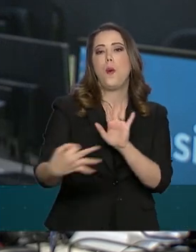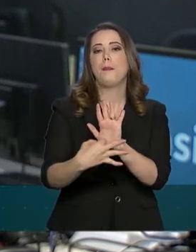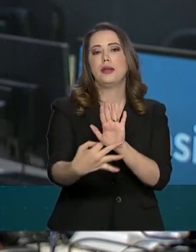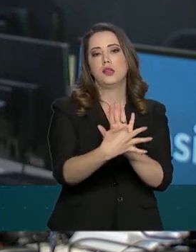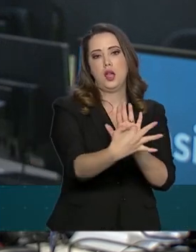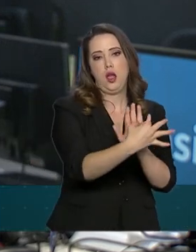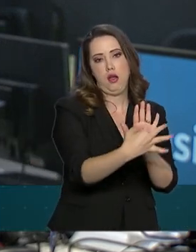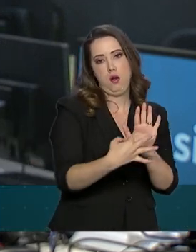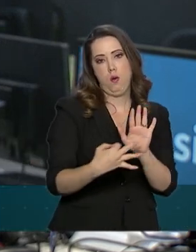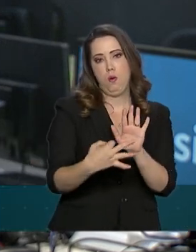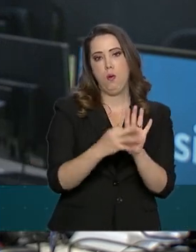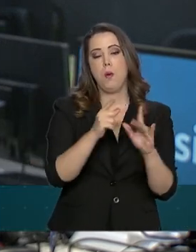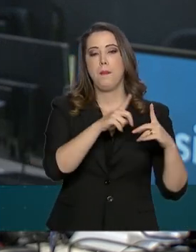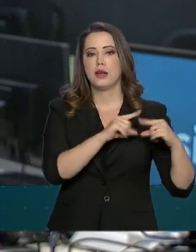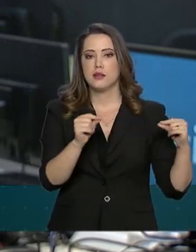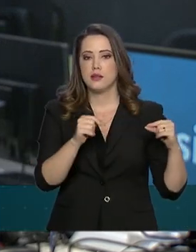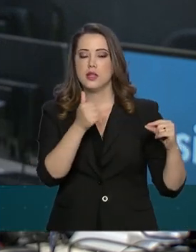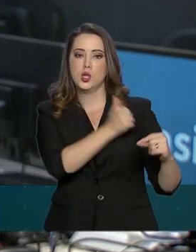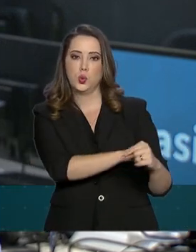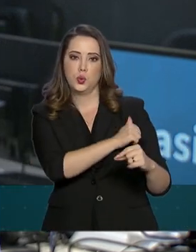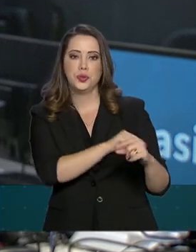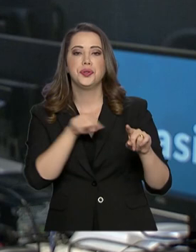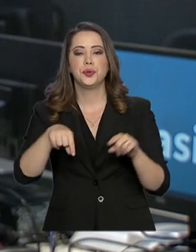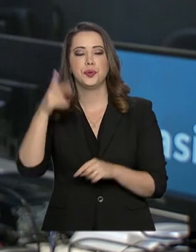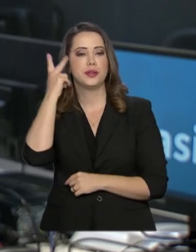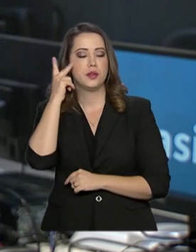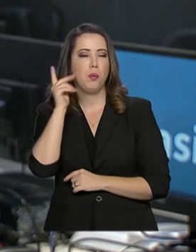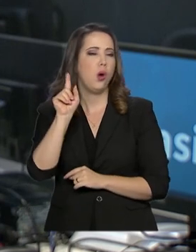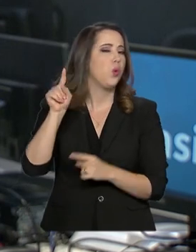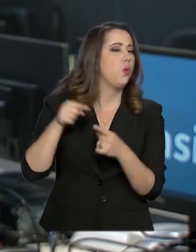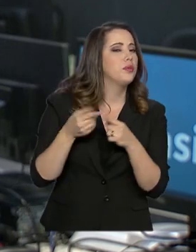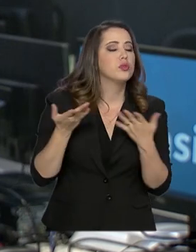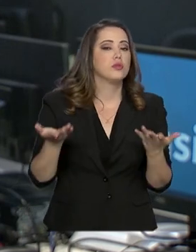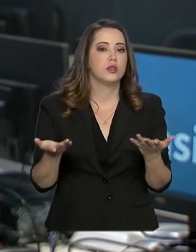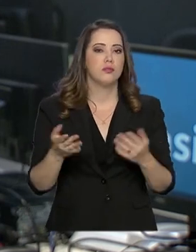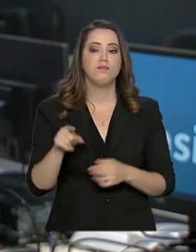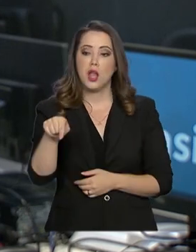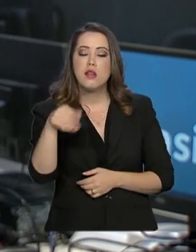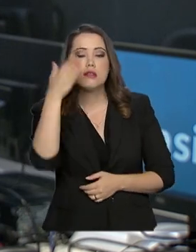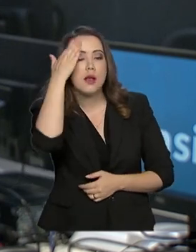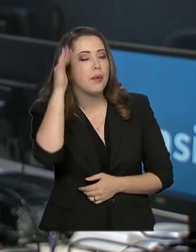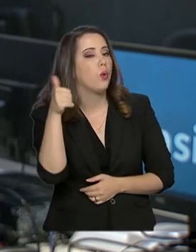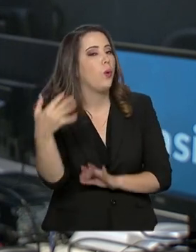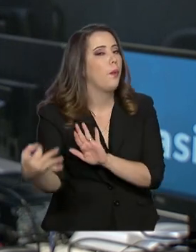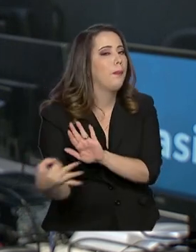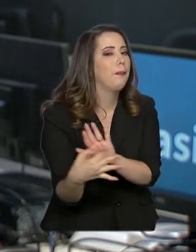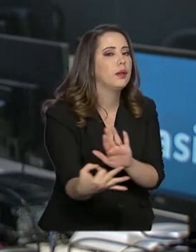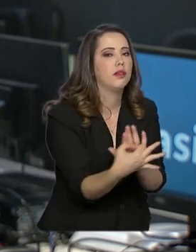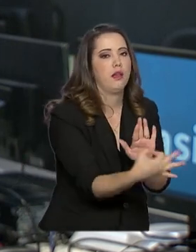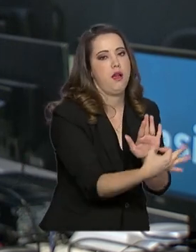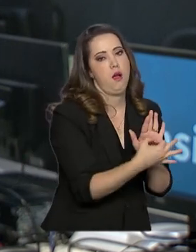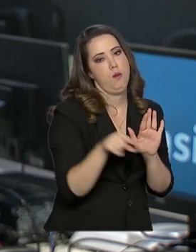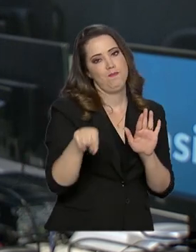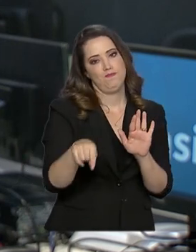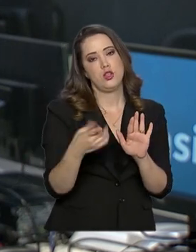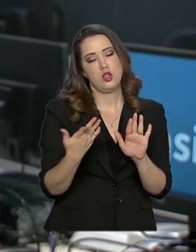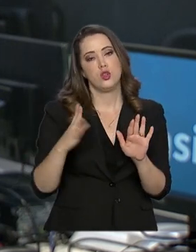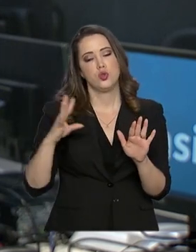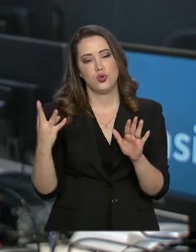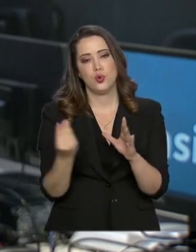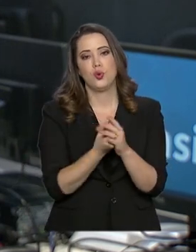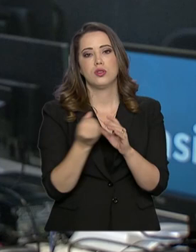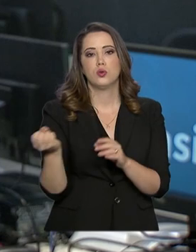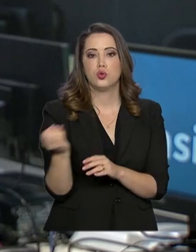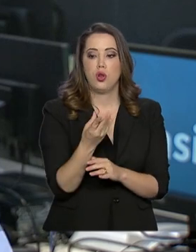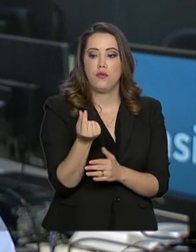Brasília, no Rio de Janeiro e aqui em São Paulo. O objetivo é colher sugestões e contribuições à proposta de inclusão de